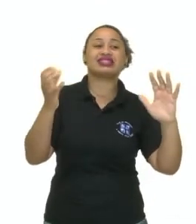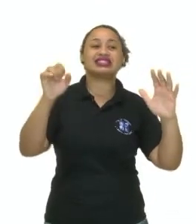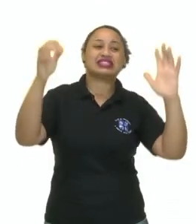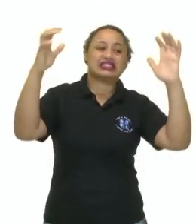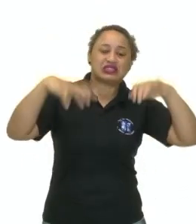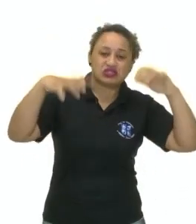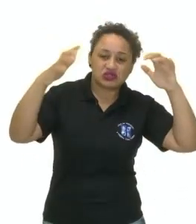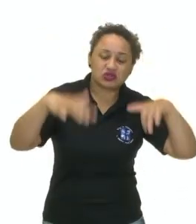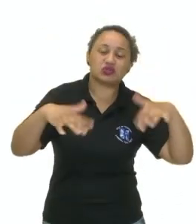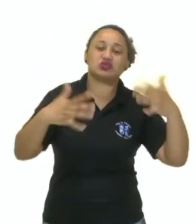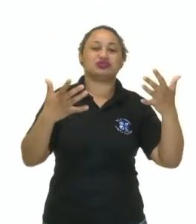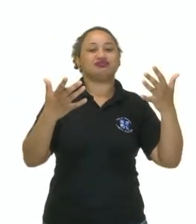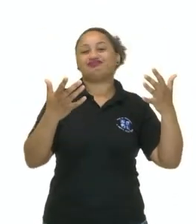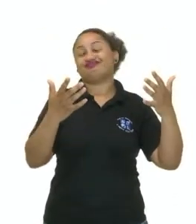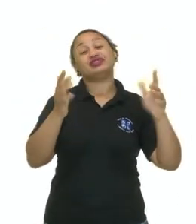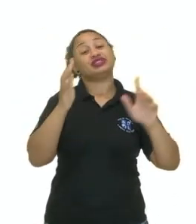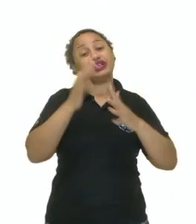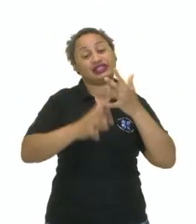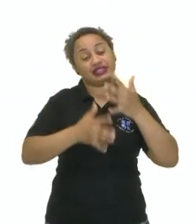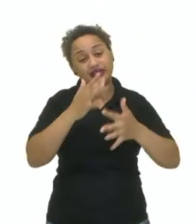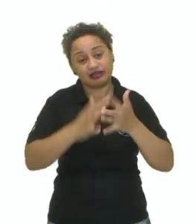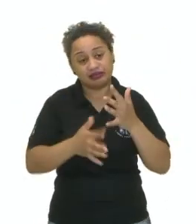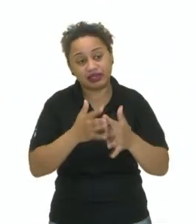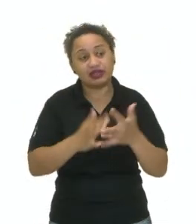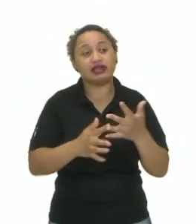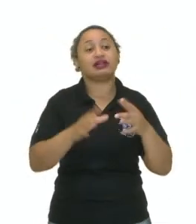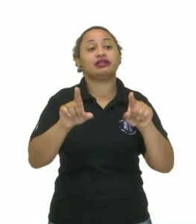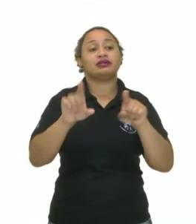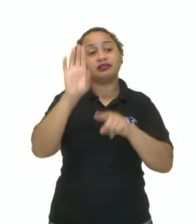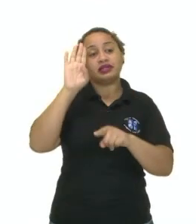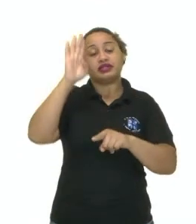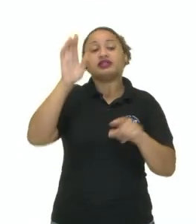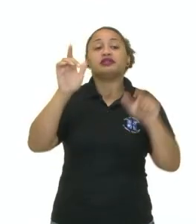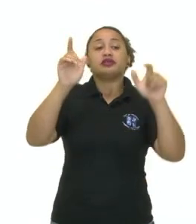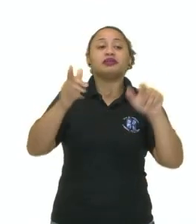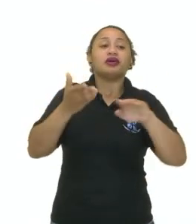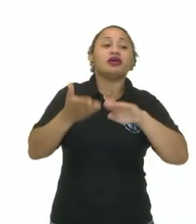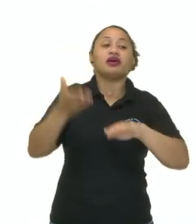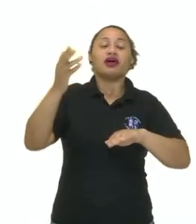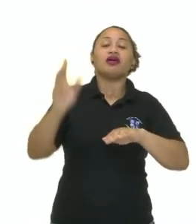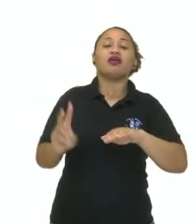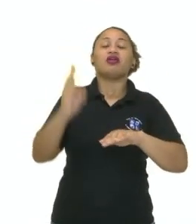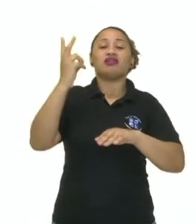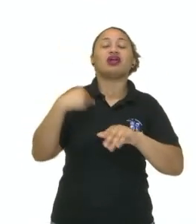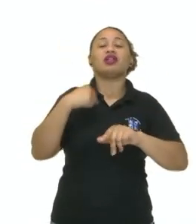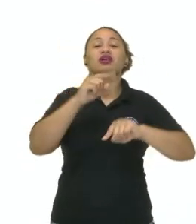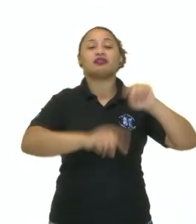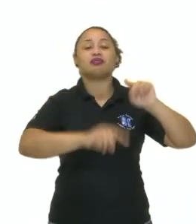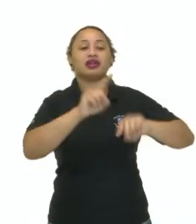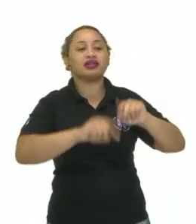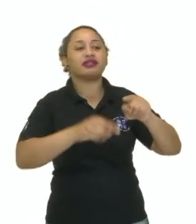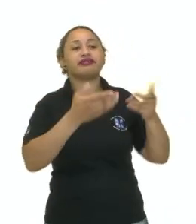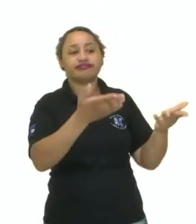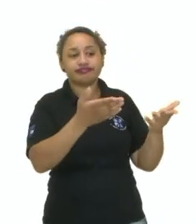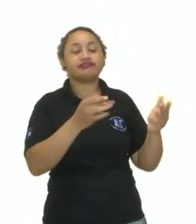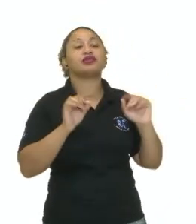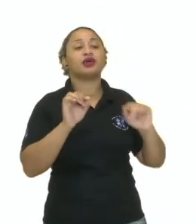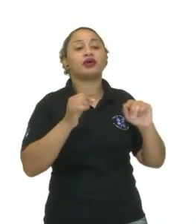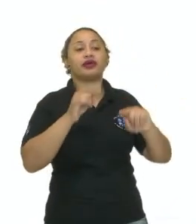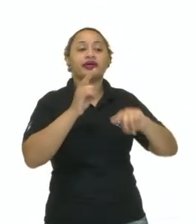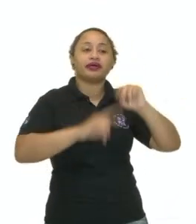chovendo muito já vai interferir, né? Principalmente o alto custo dos seus aparelhos, né? Dos